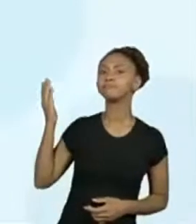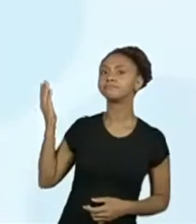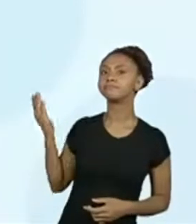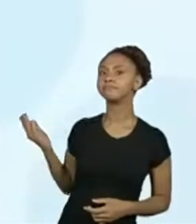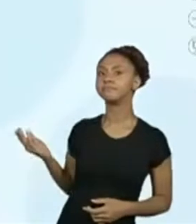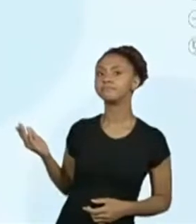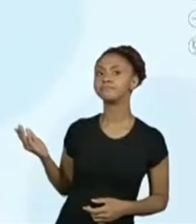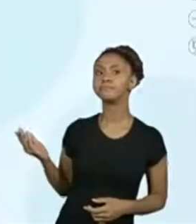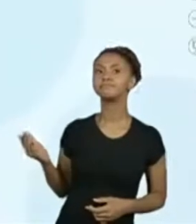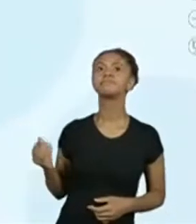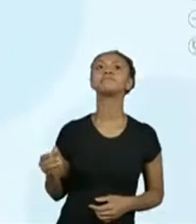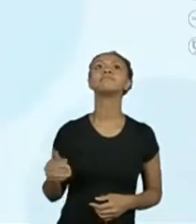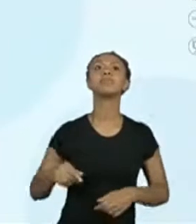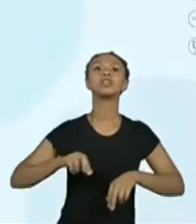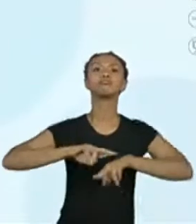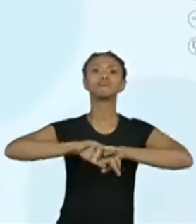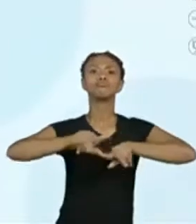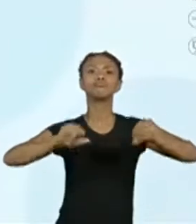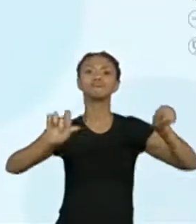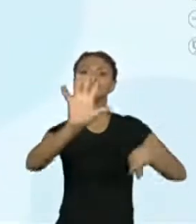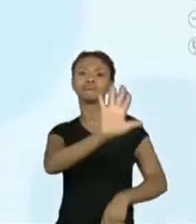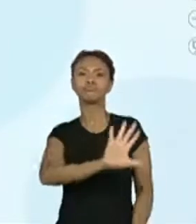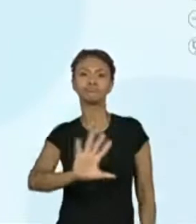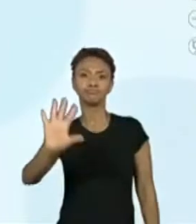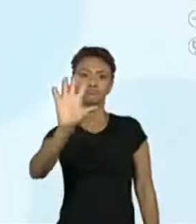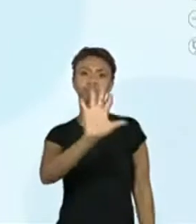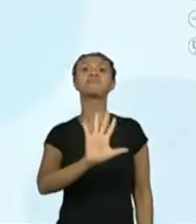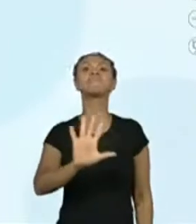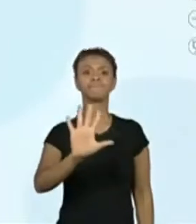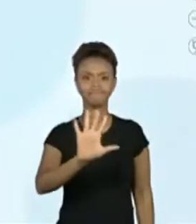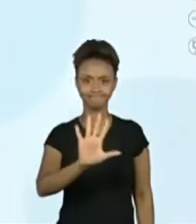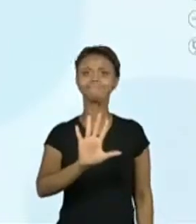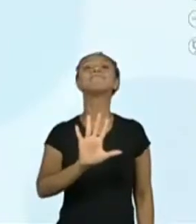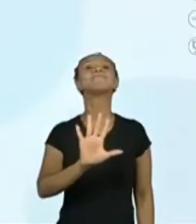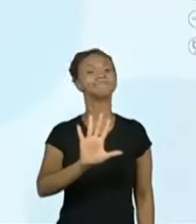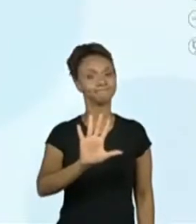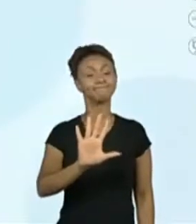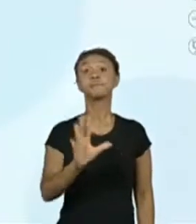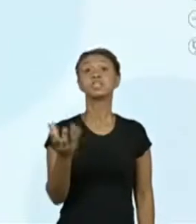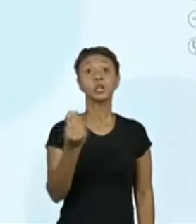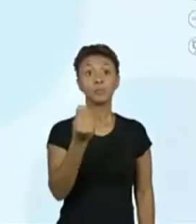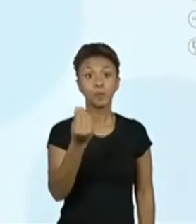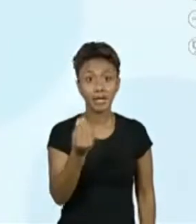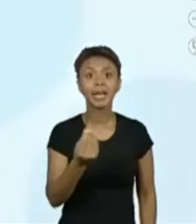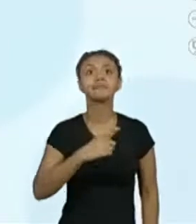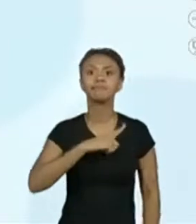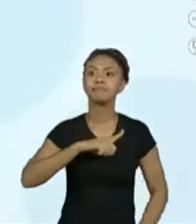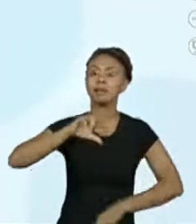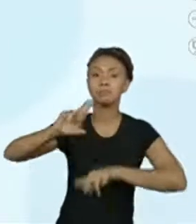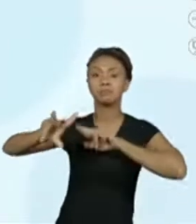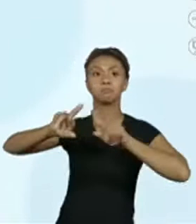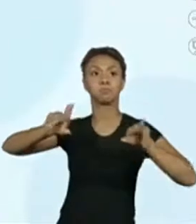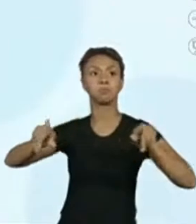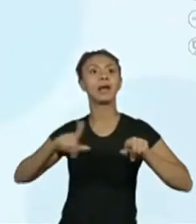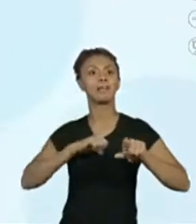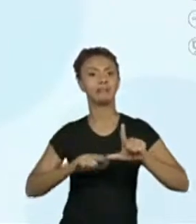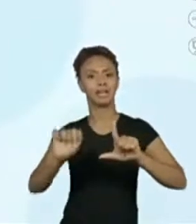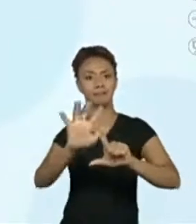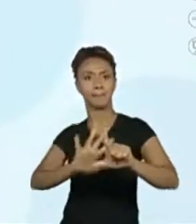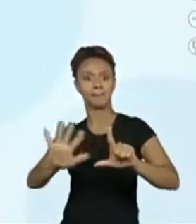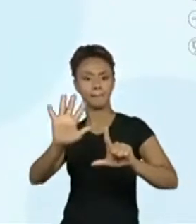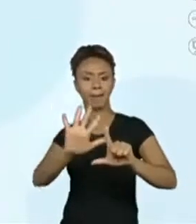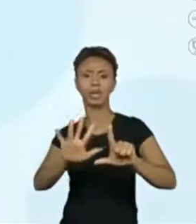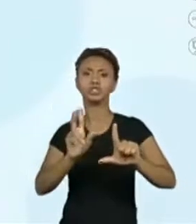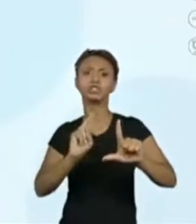multissemióticos. Porque eu também vou modificar, só que aqui, mesmo as imagens, vocês vão perceber que são